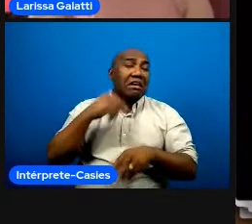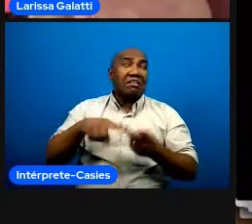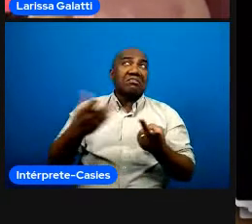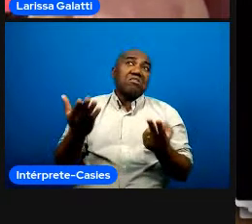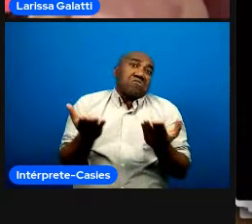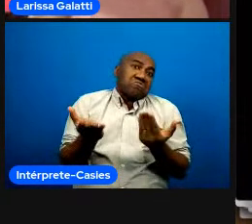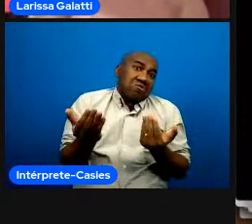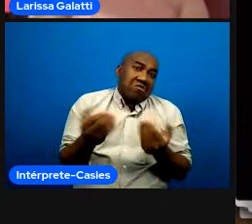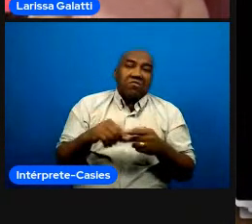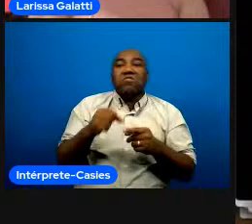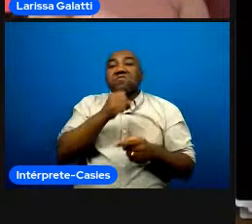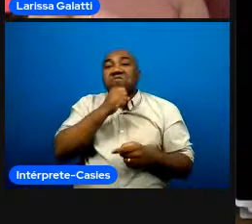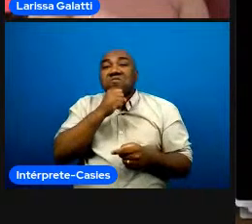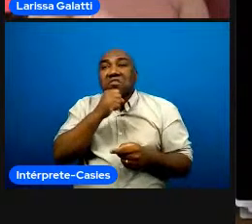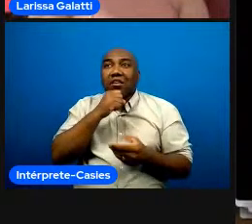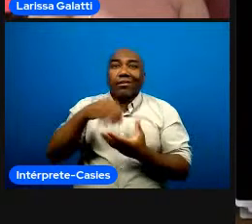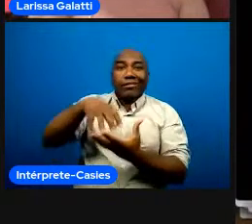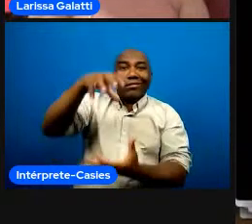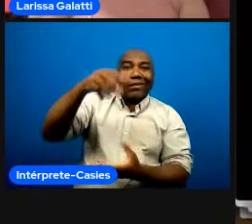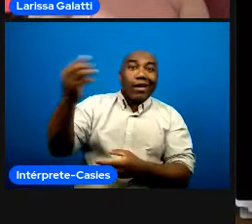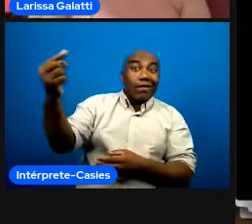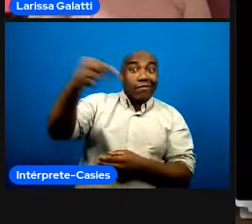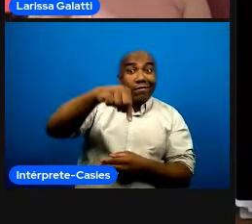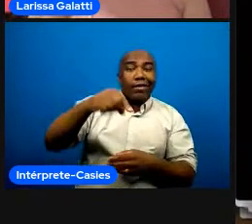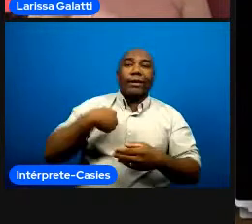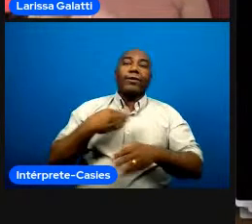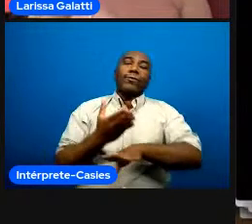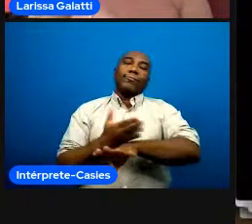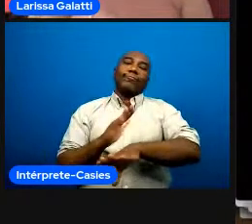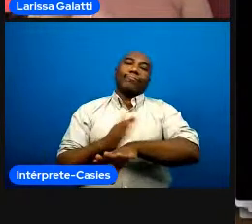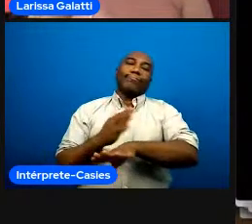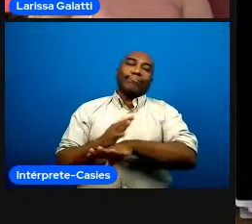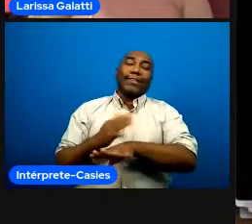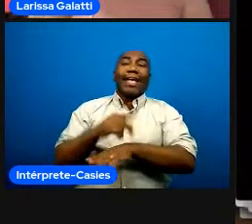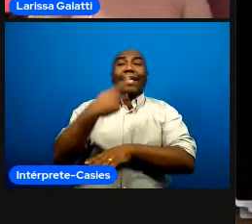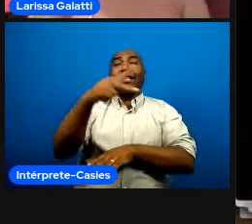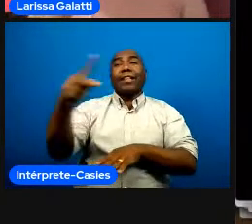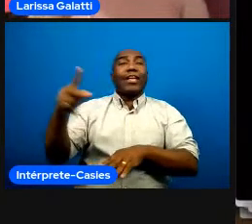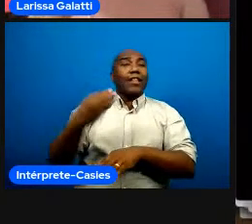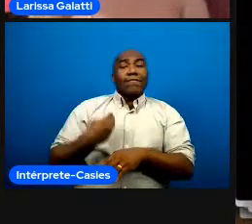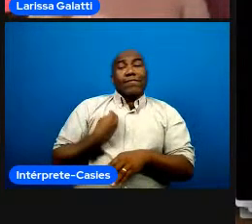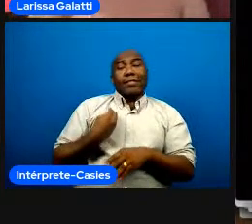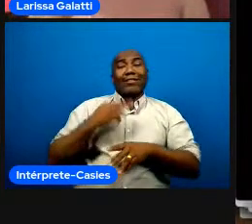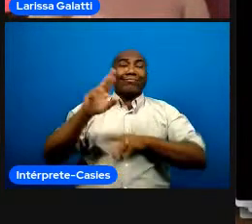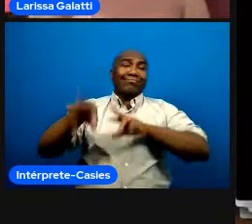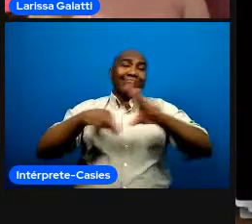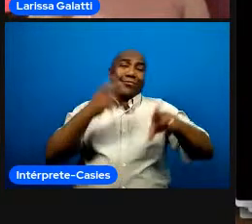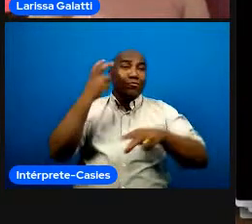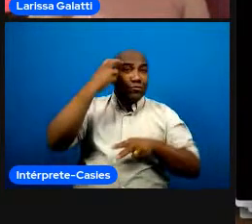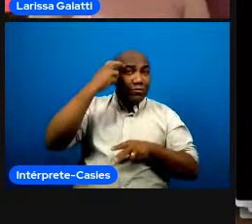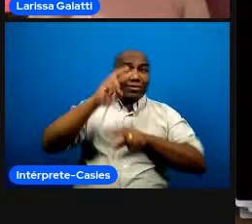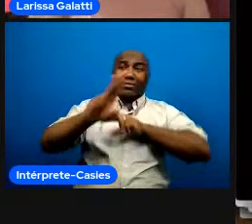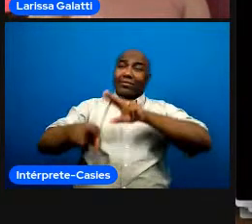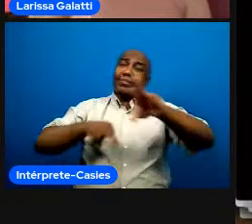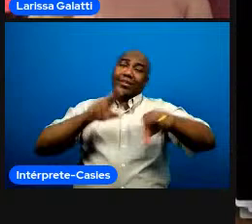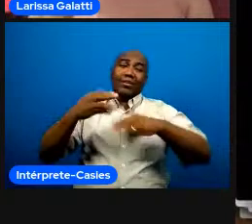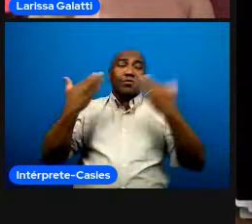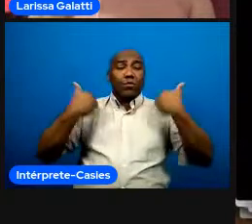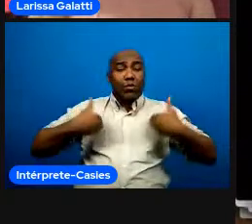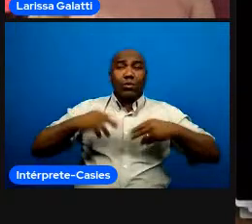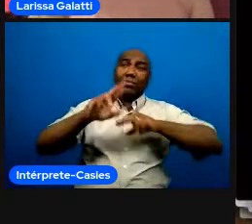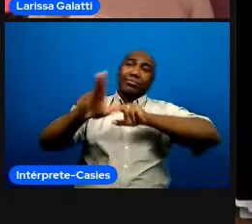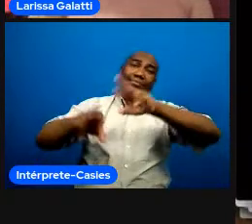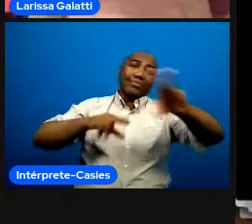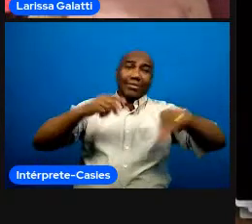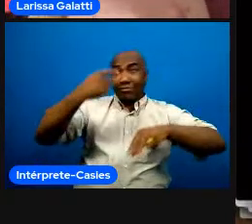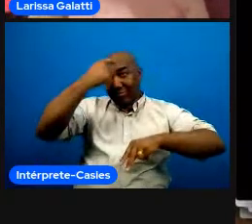nossa aula ou pro nosso treino vive em diferentes contextos da vida e a nossa contribuição é uma delas né mas nós somos